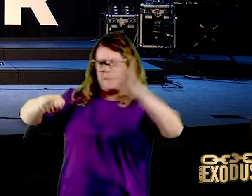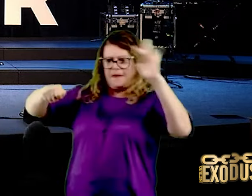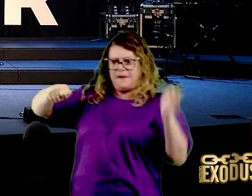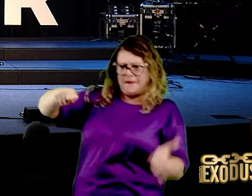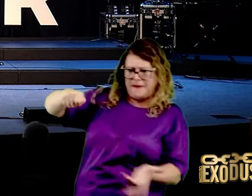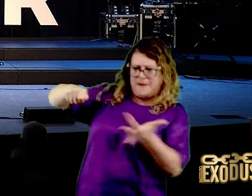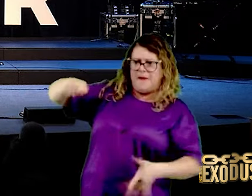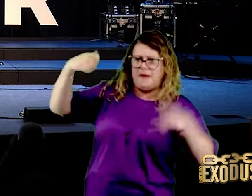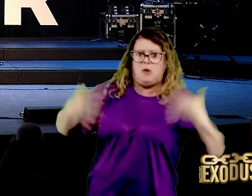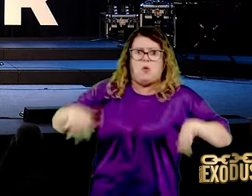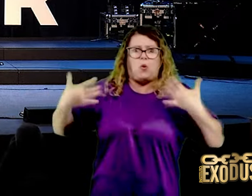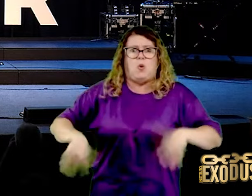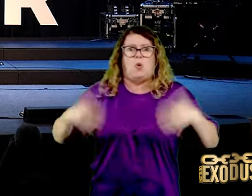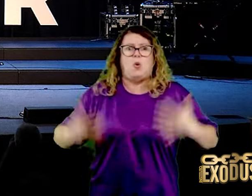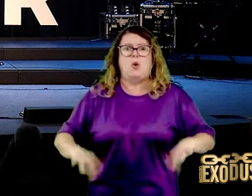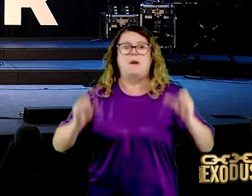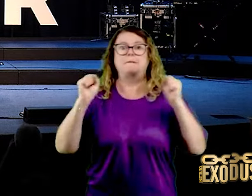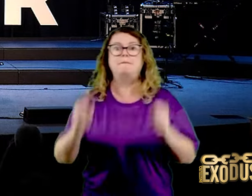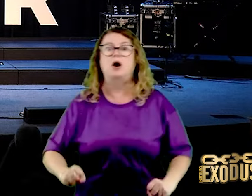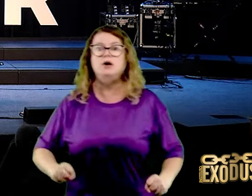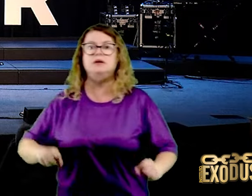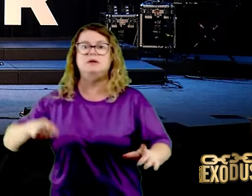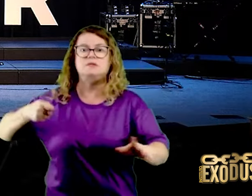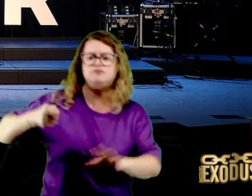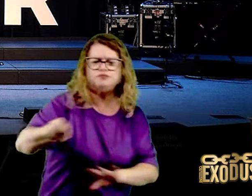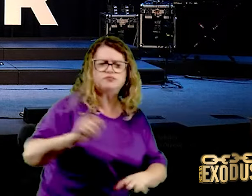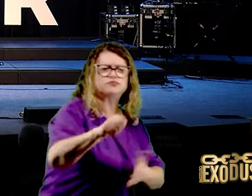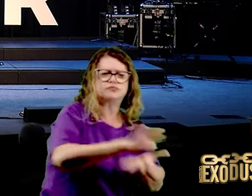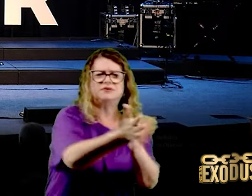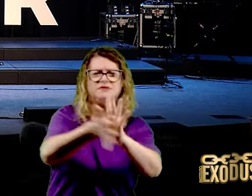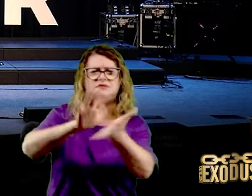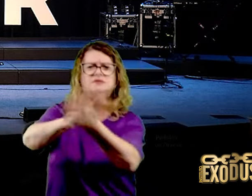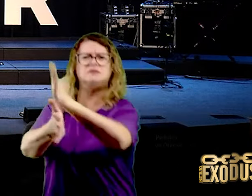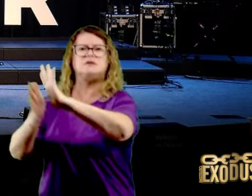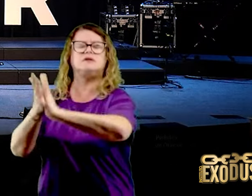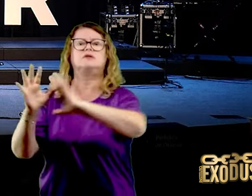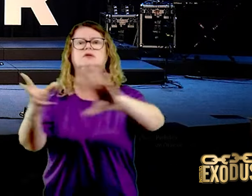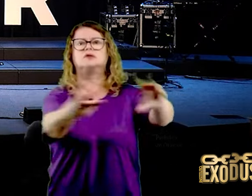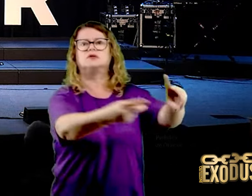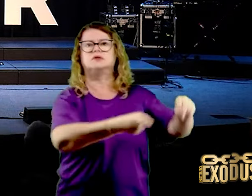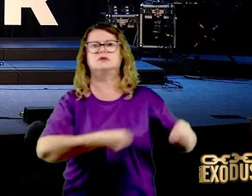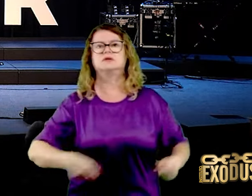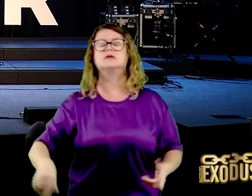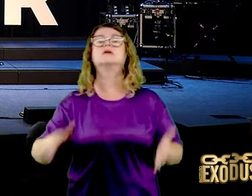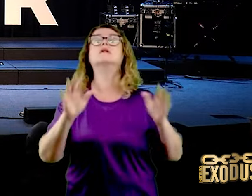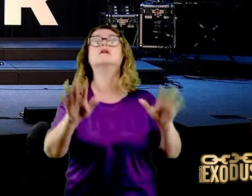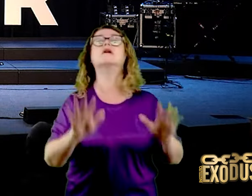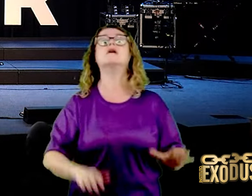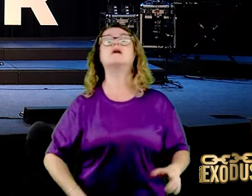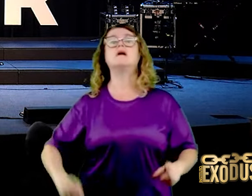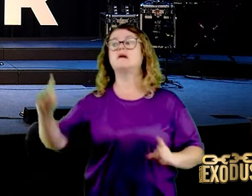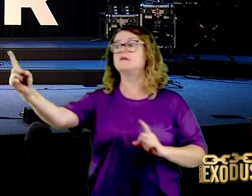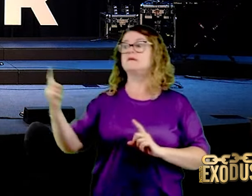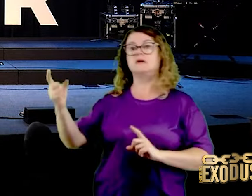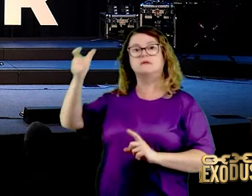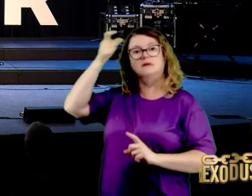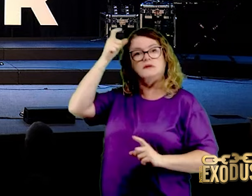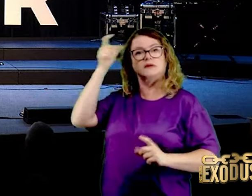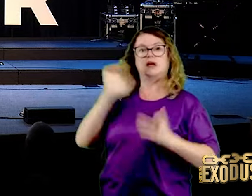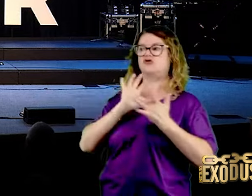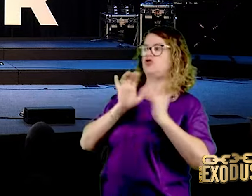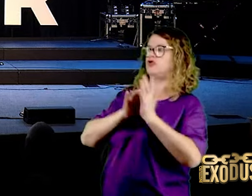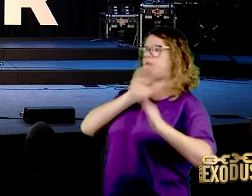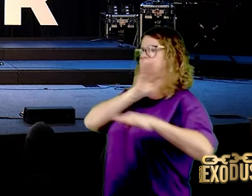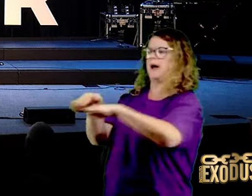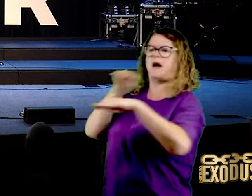apta para tudo. Foi assim que Jesus venceu Satanás na tentação do deserto. Está escrito, nem só de pão viverá o homem, tenho